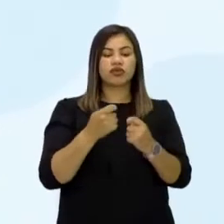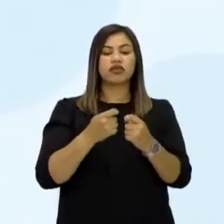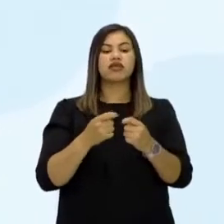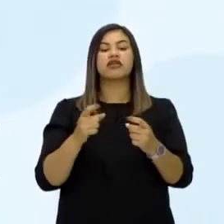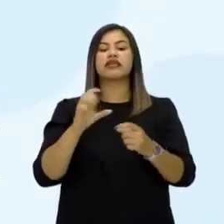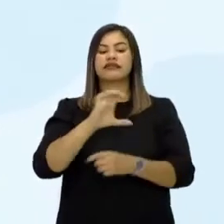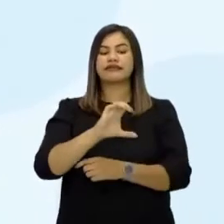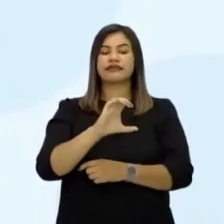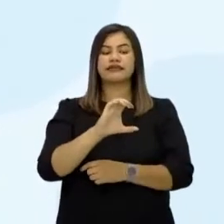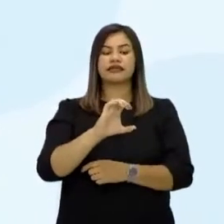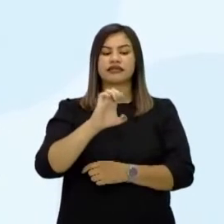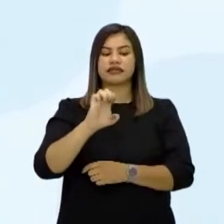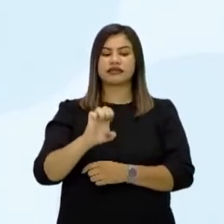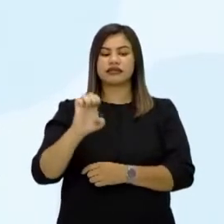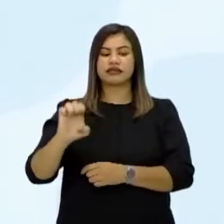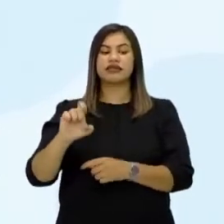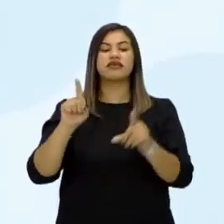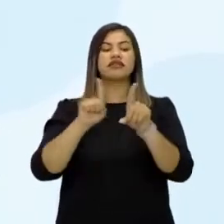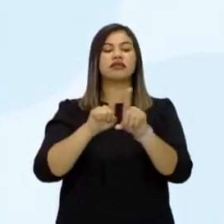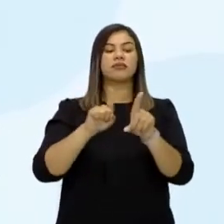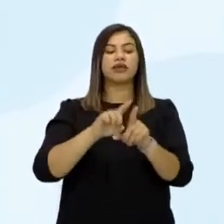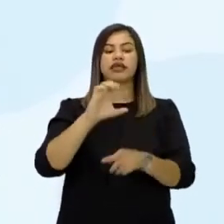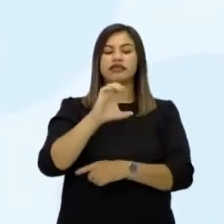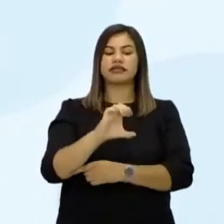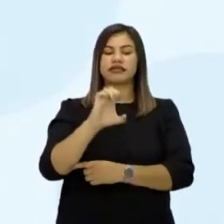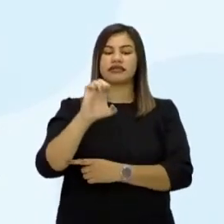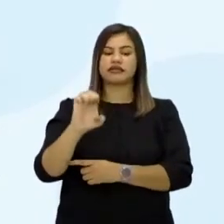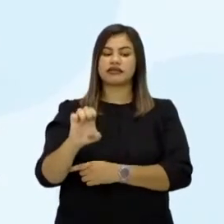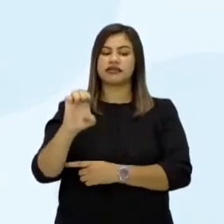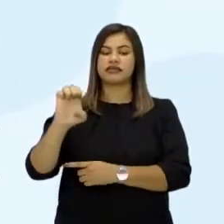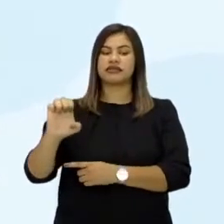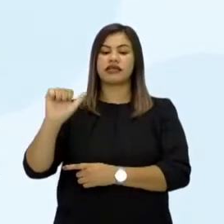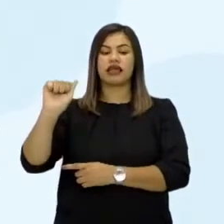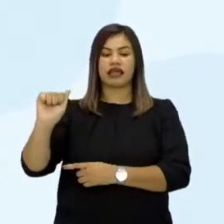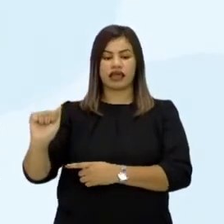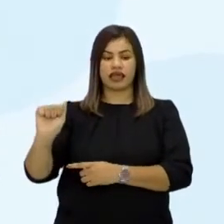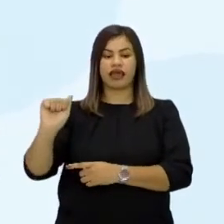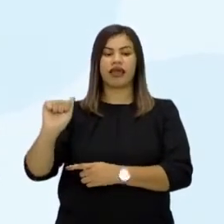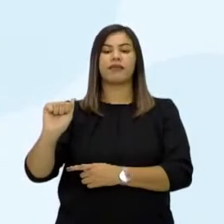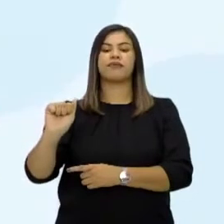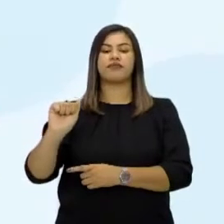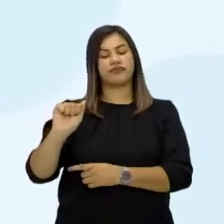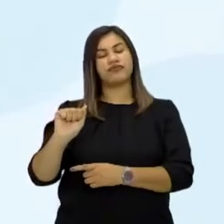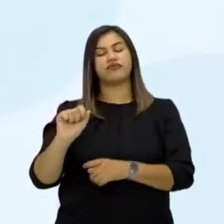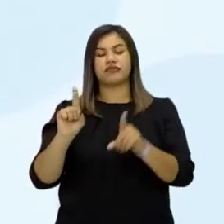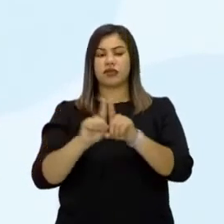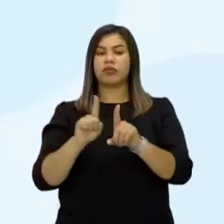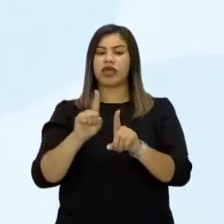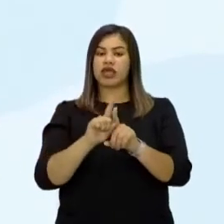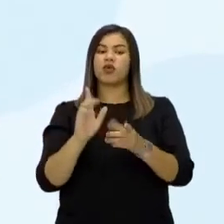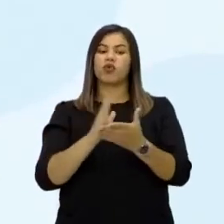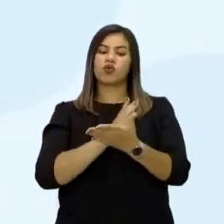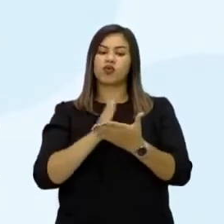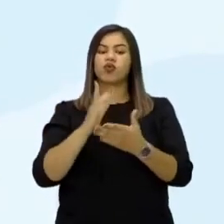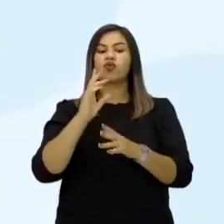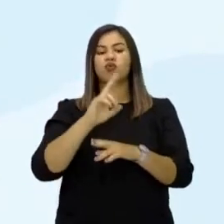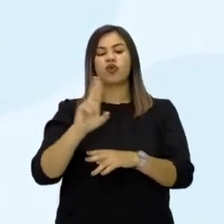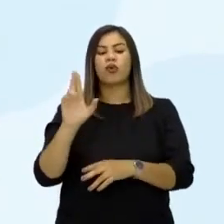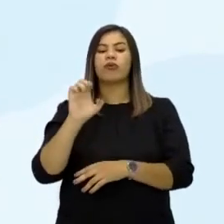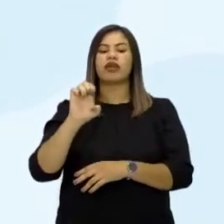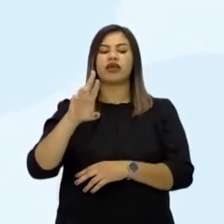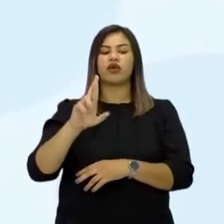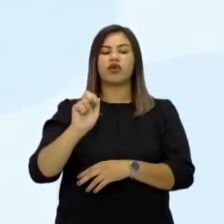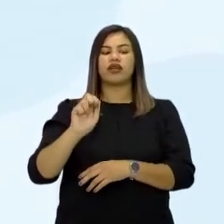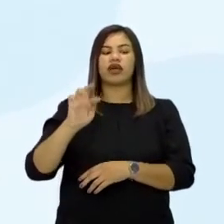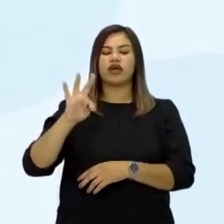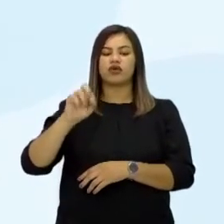a Comunidade Europeia de Energia Atômica, o Euratão, também conhecido aí como Euratão. A Assembleia Parlamentar Europeia,